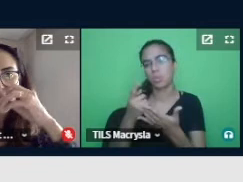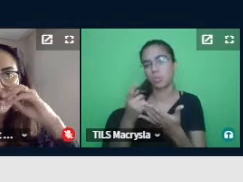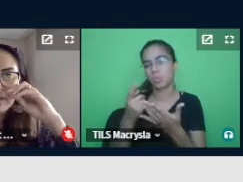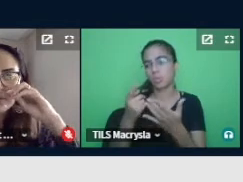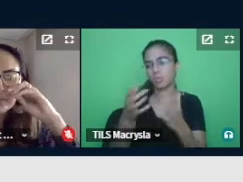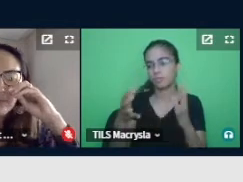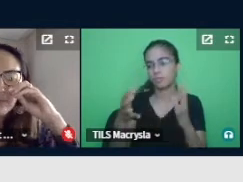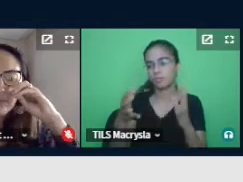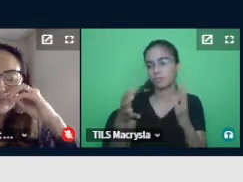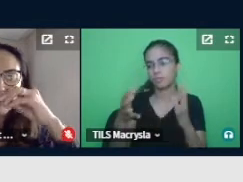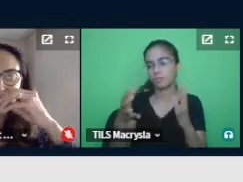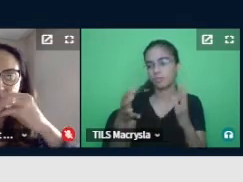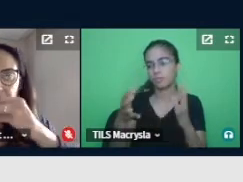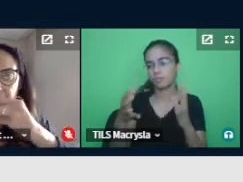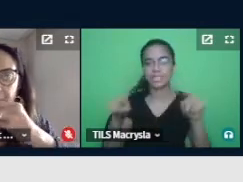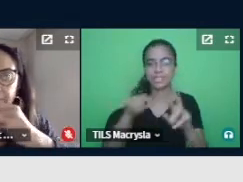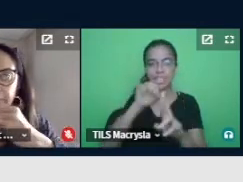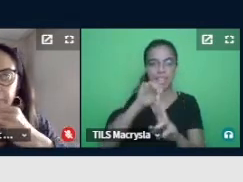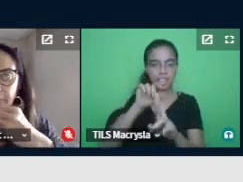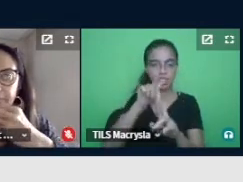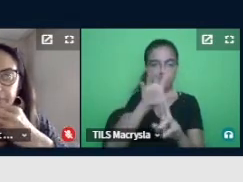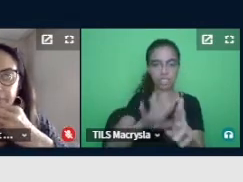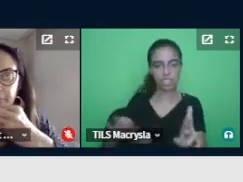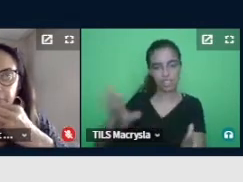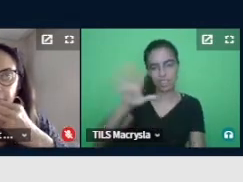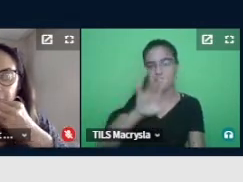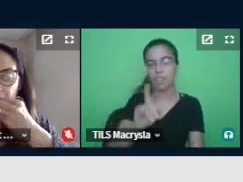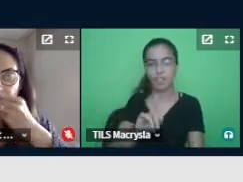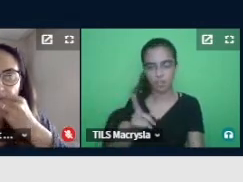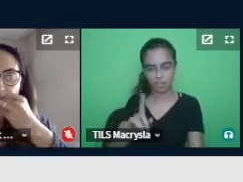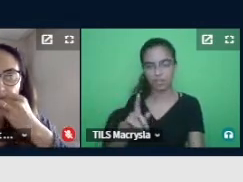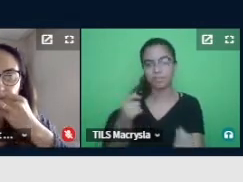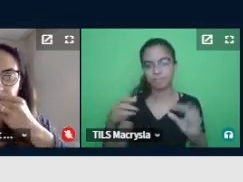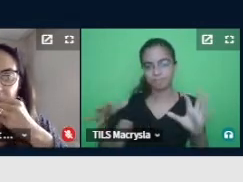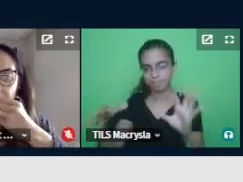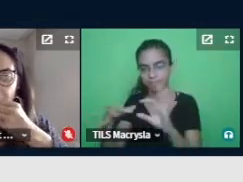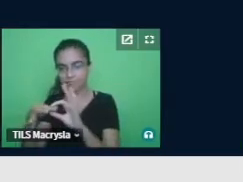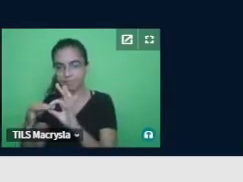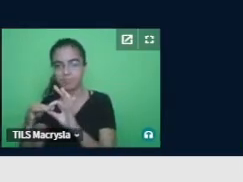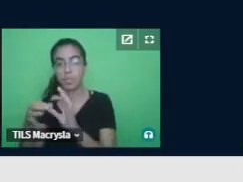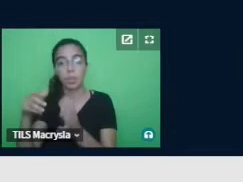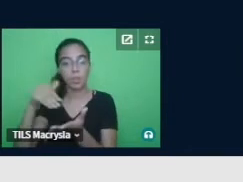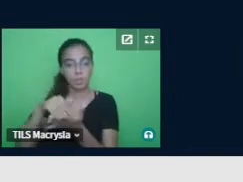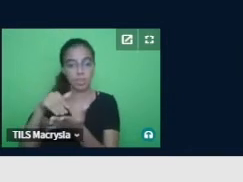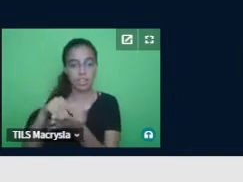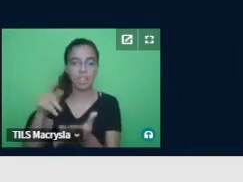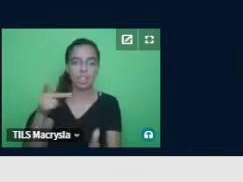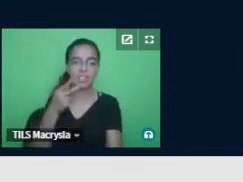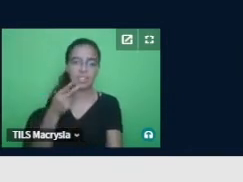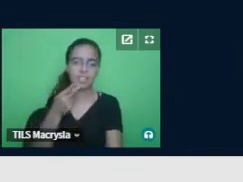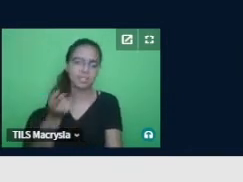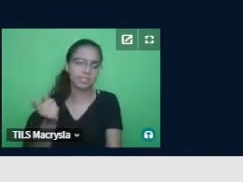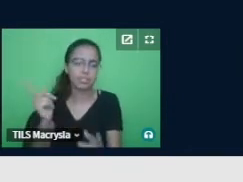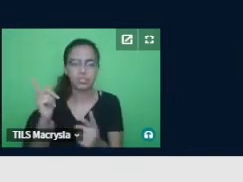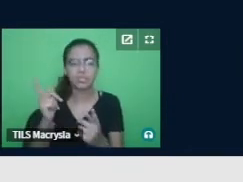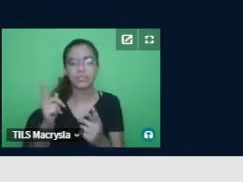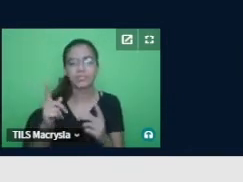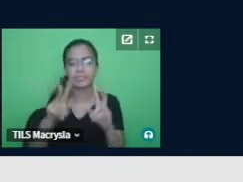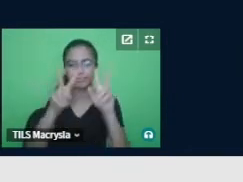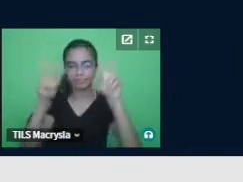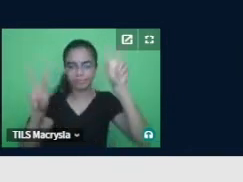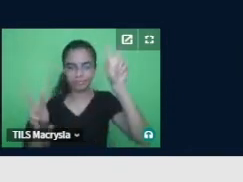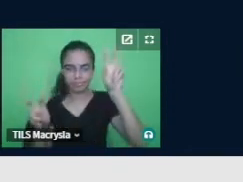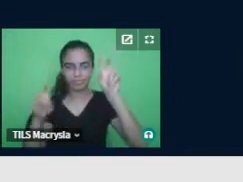recursos, generalista, e aí ela coloca aqui na entrevista final, tipo assim, com alguém para